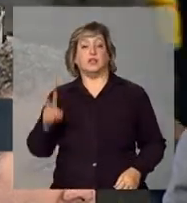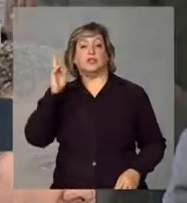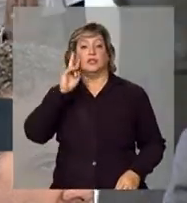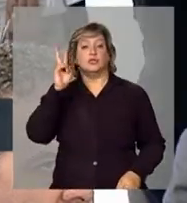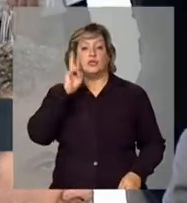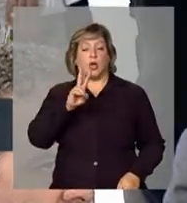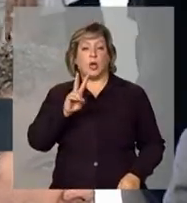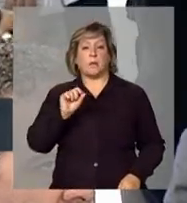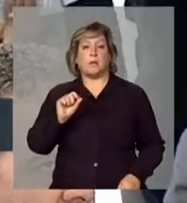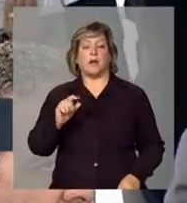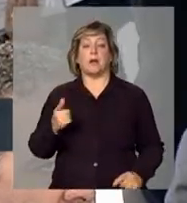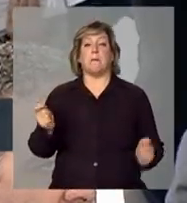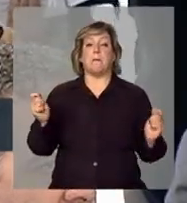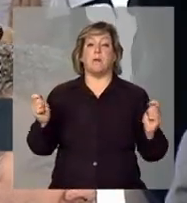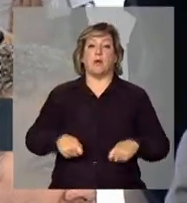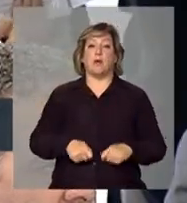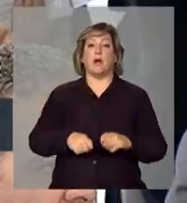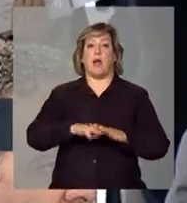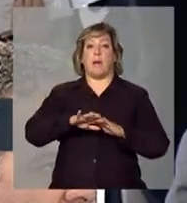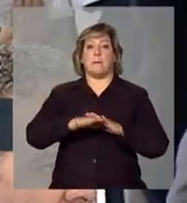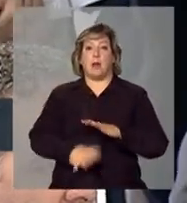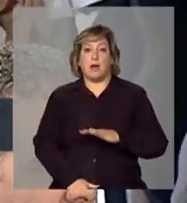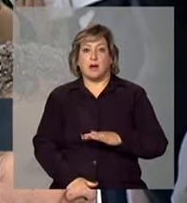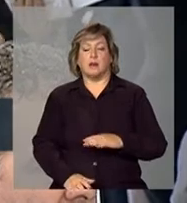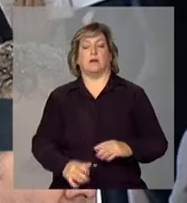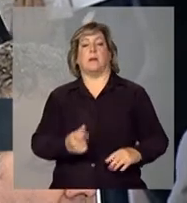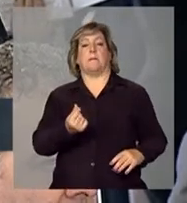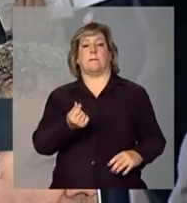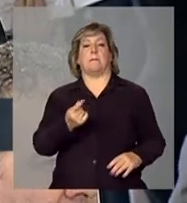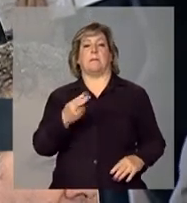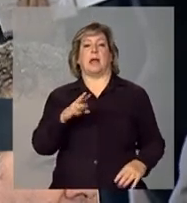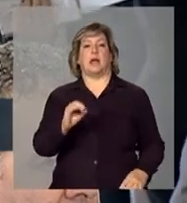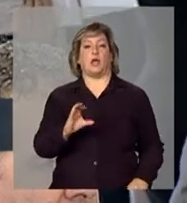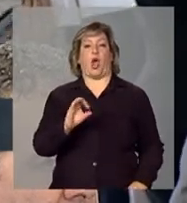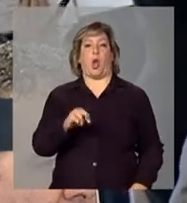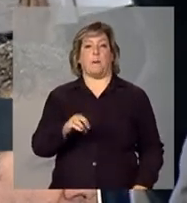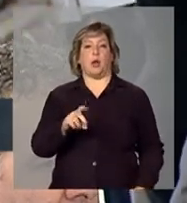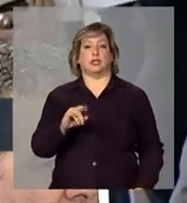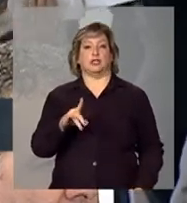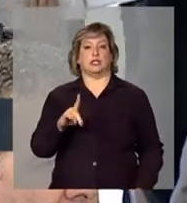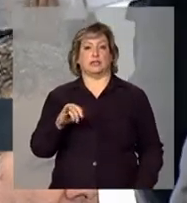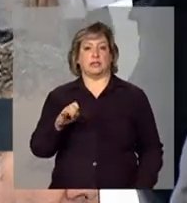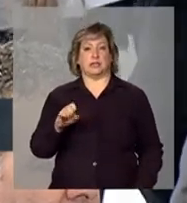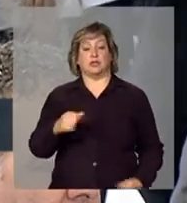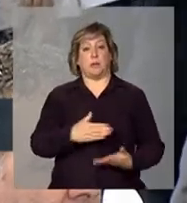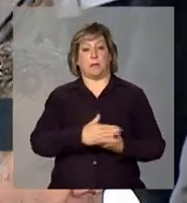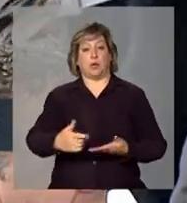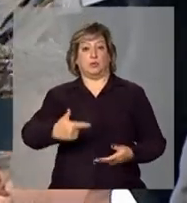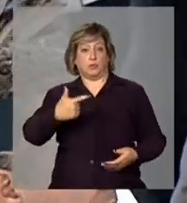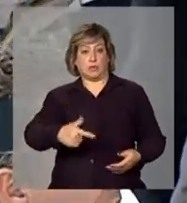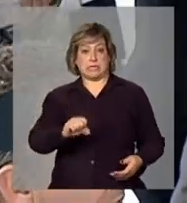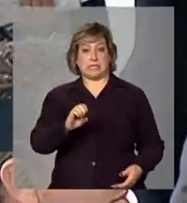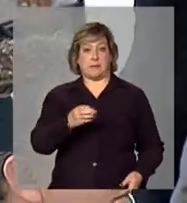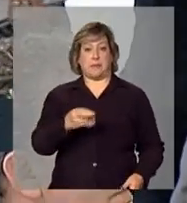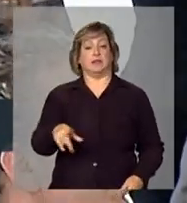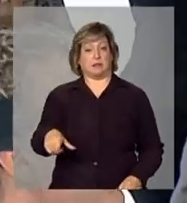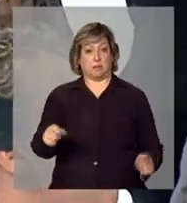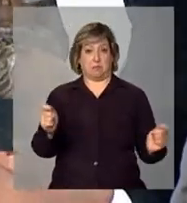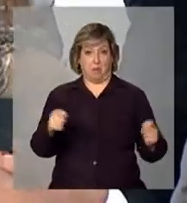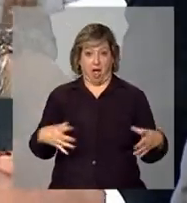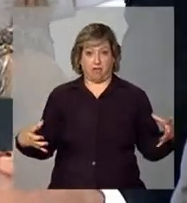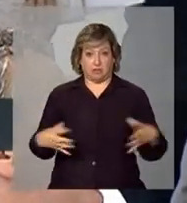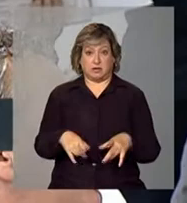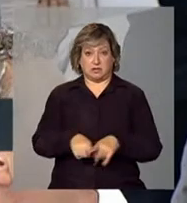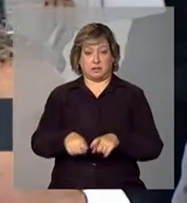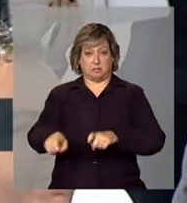à possível queda do preço das commodities a partir do segundo semestre? Isso pode significar perda para o produtor também?